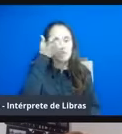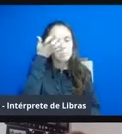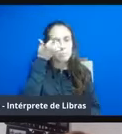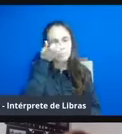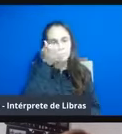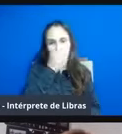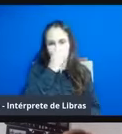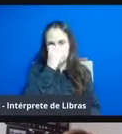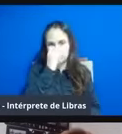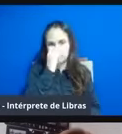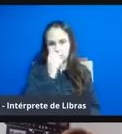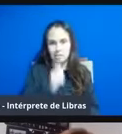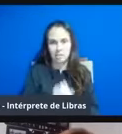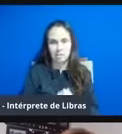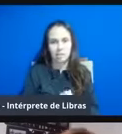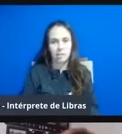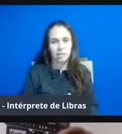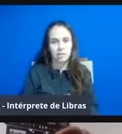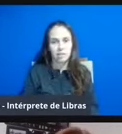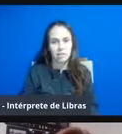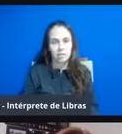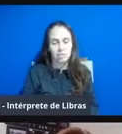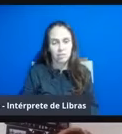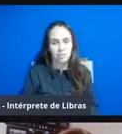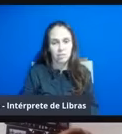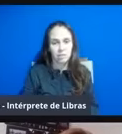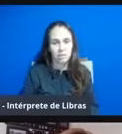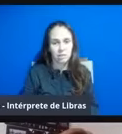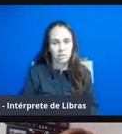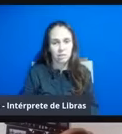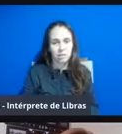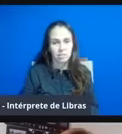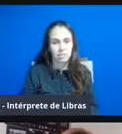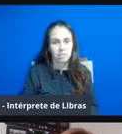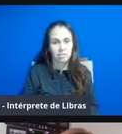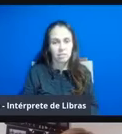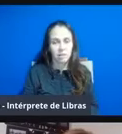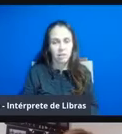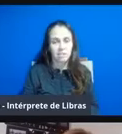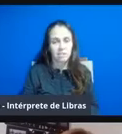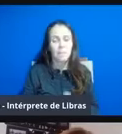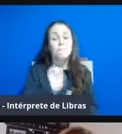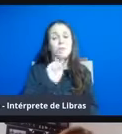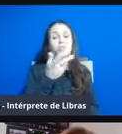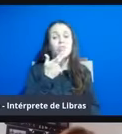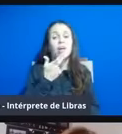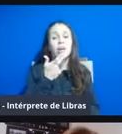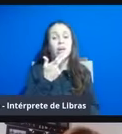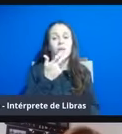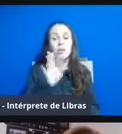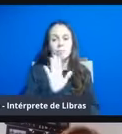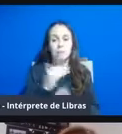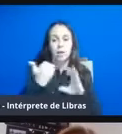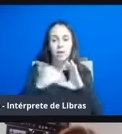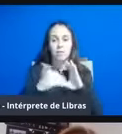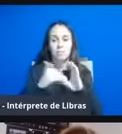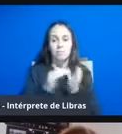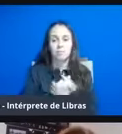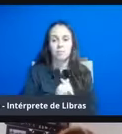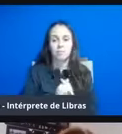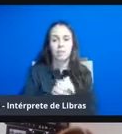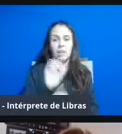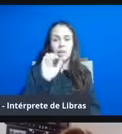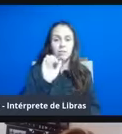Passa pelo chat mesmo, Bernardo? Pode falar, pode falar. Ah, tá, ok, então é